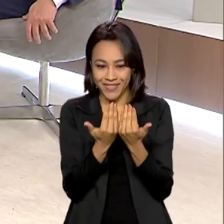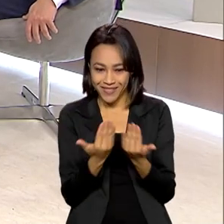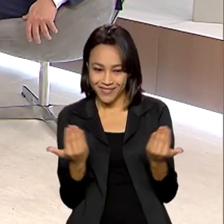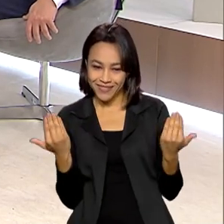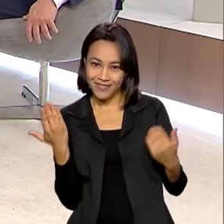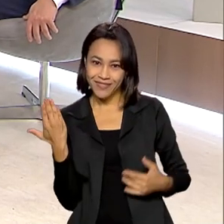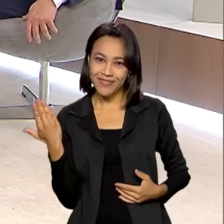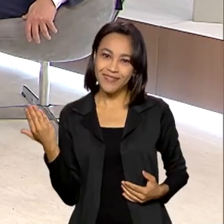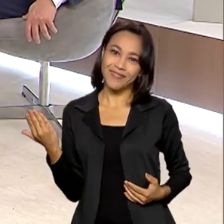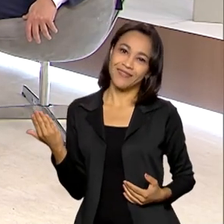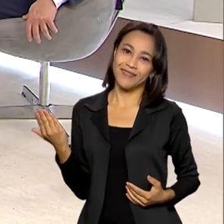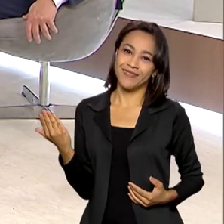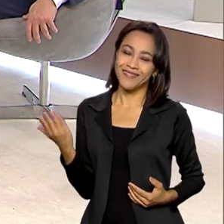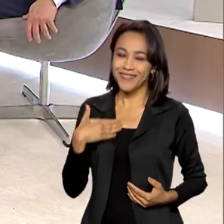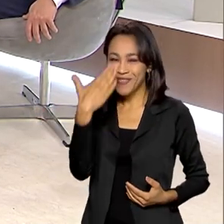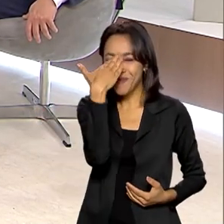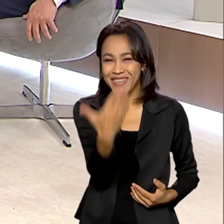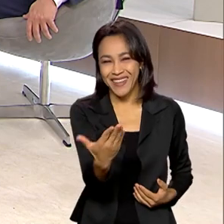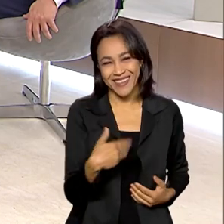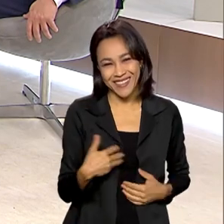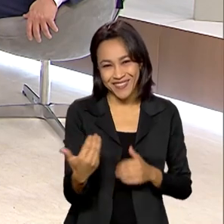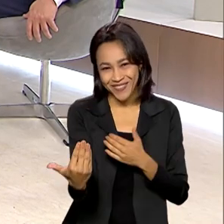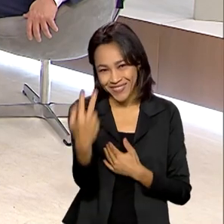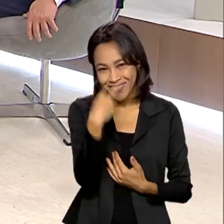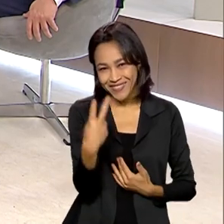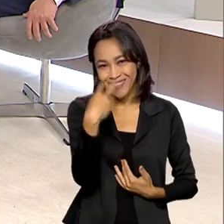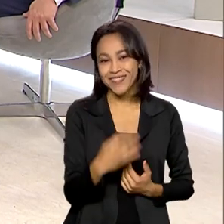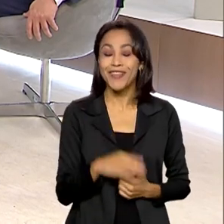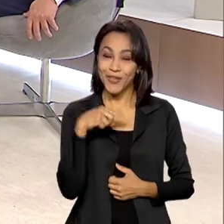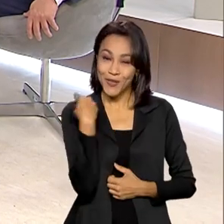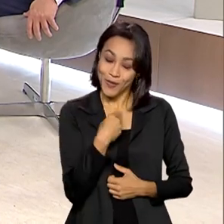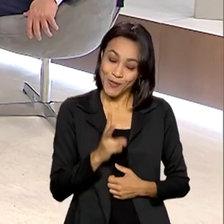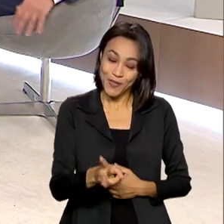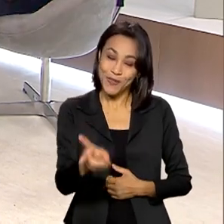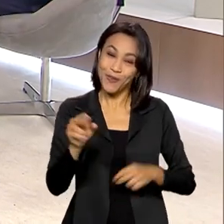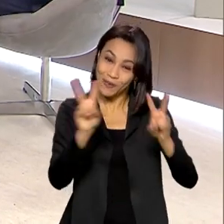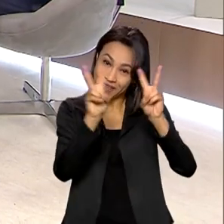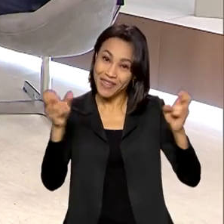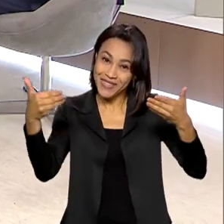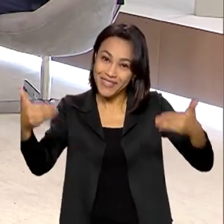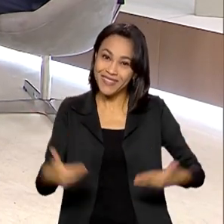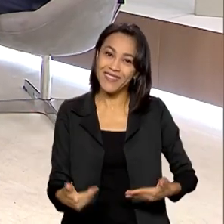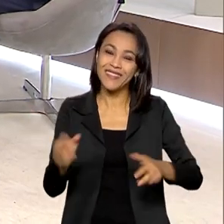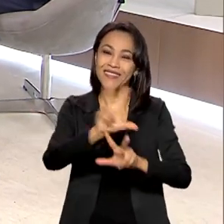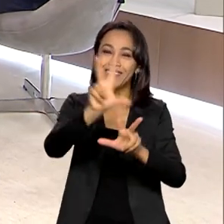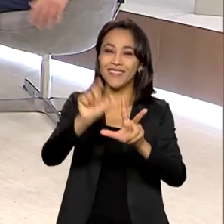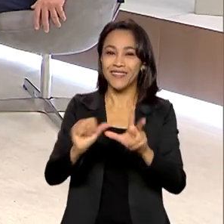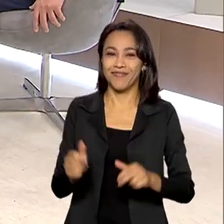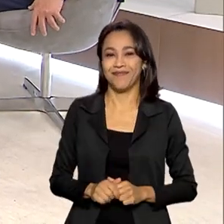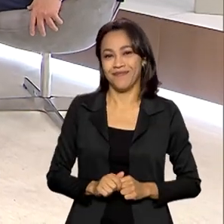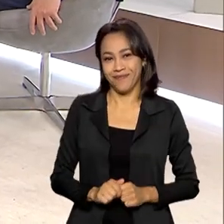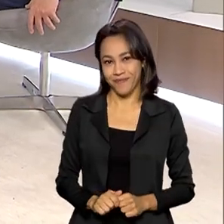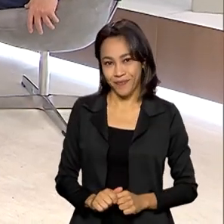TV Brasil Play. Muito obrigado pela sua companhia. E o Brasil continua em pauta aqui na TV Brasil.